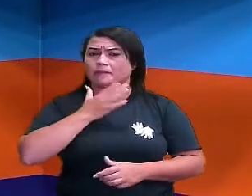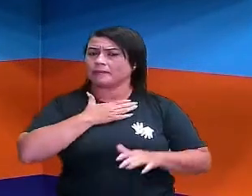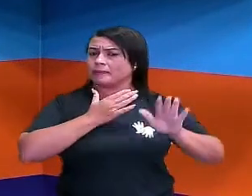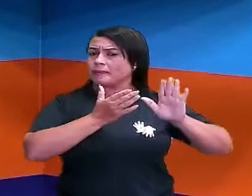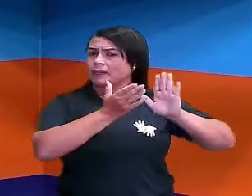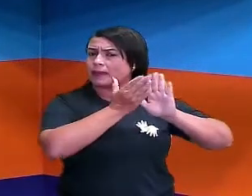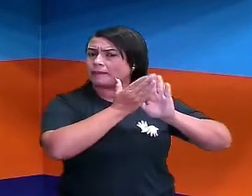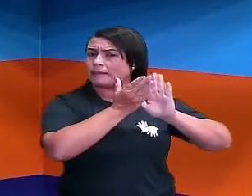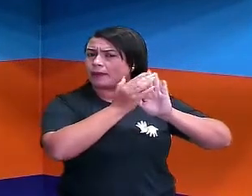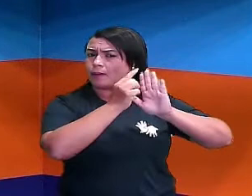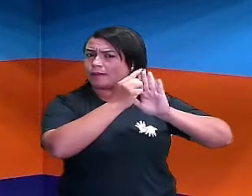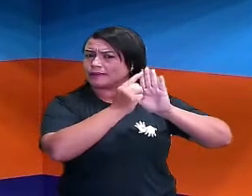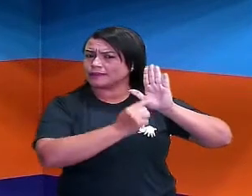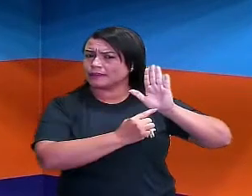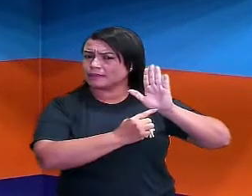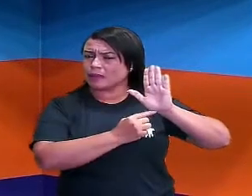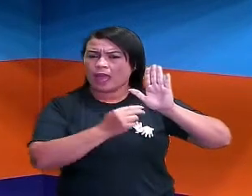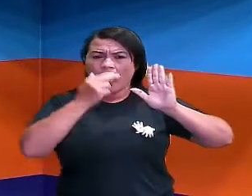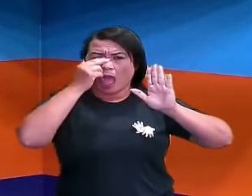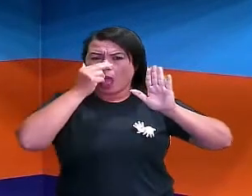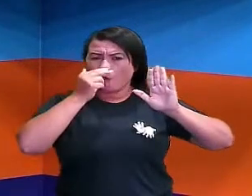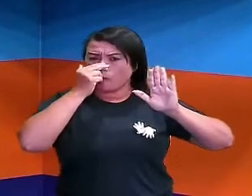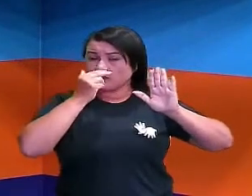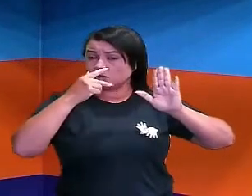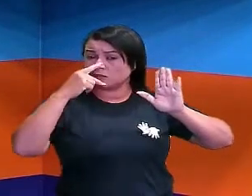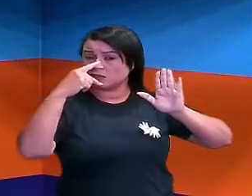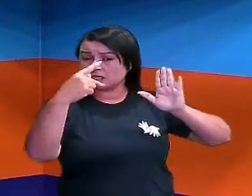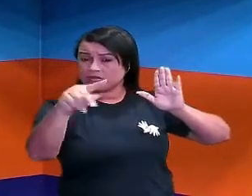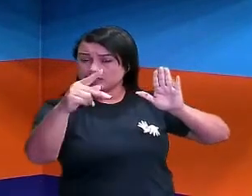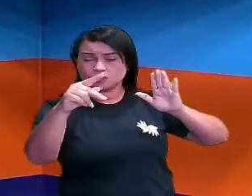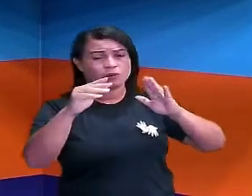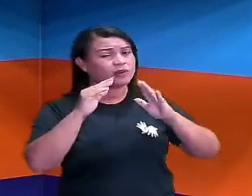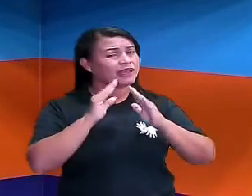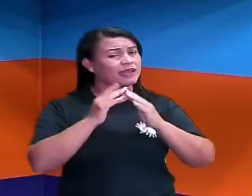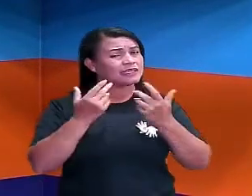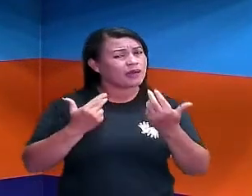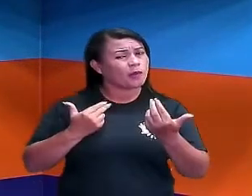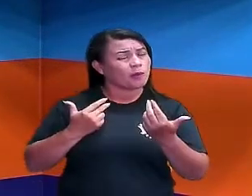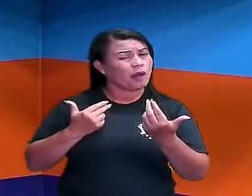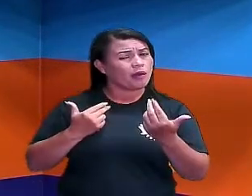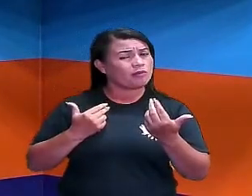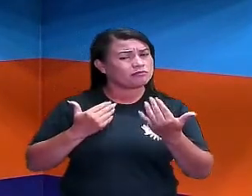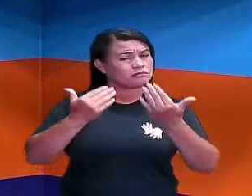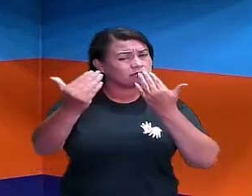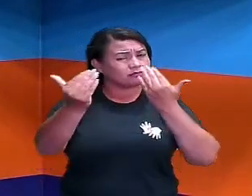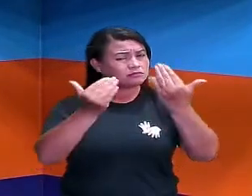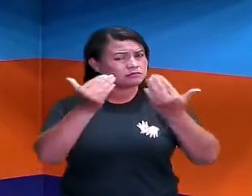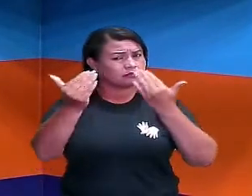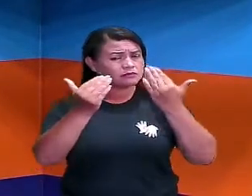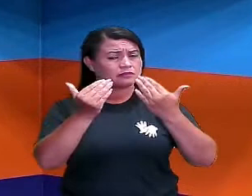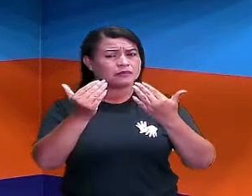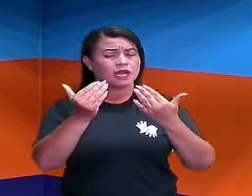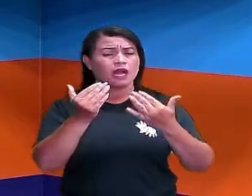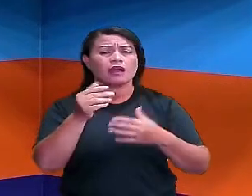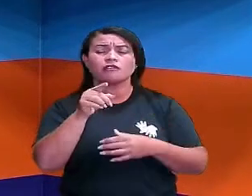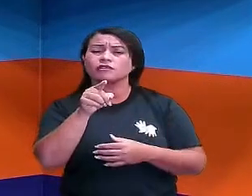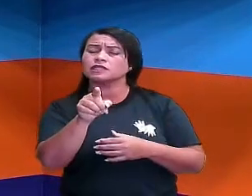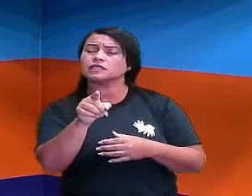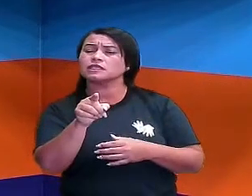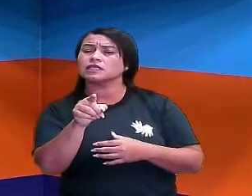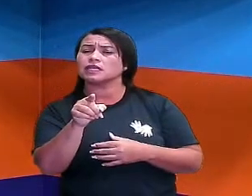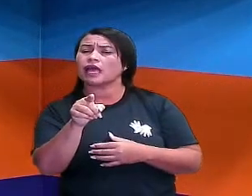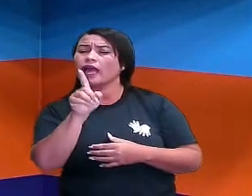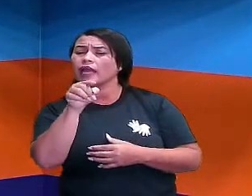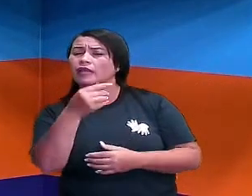da mão é do tamanho da sua aí em casa? Será que você aí, meu amiguinho, que tem a sua